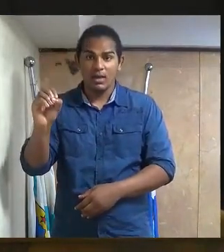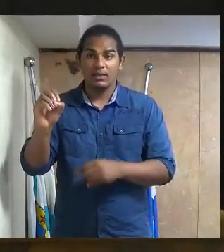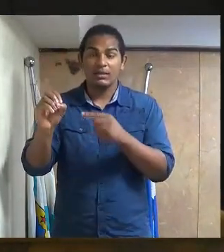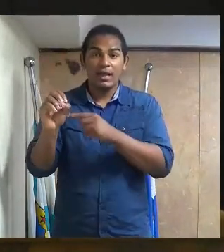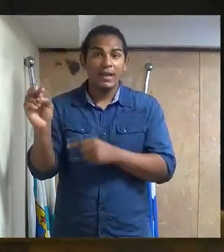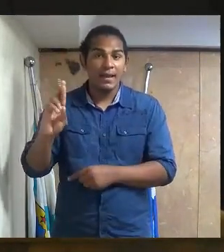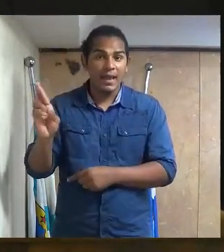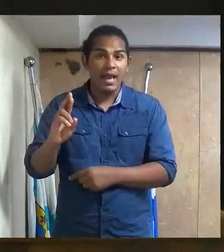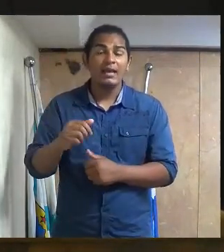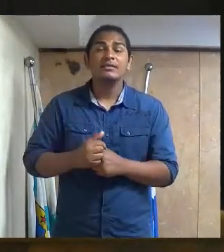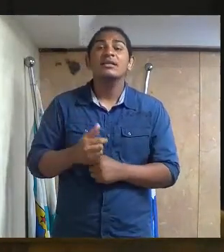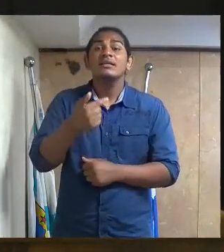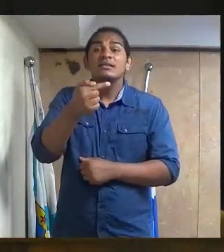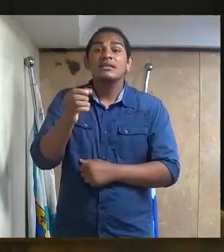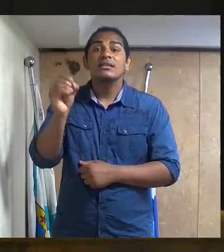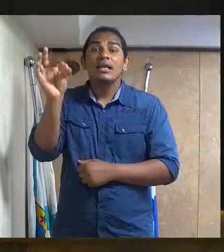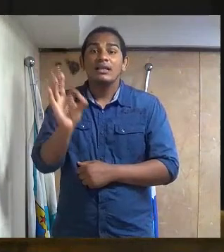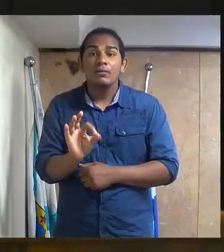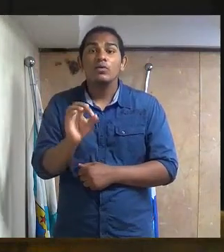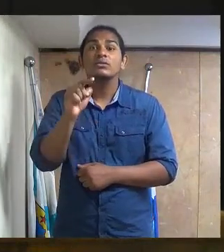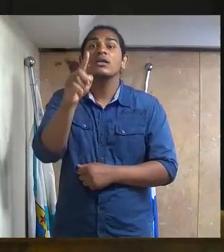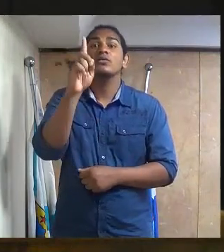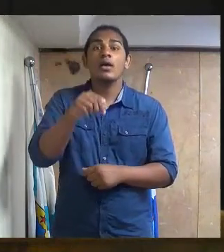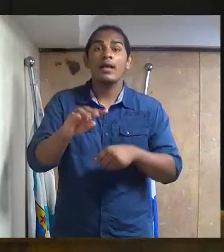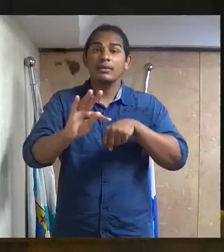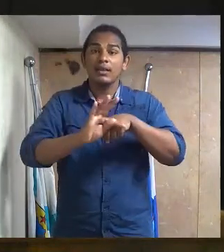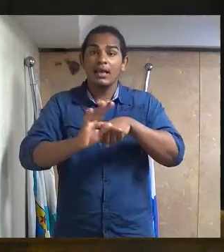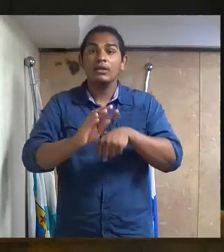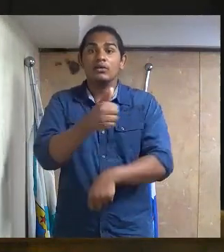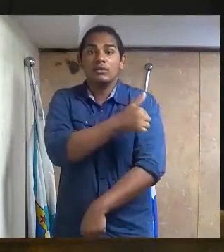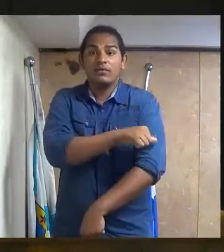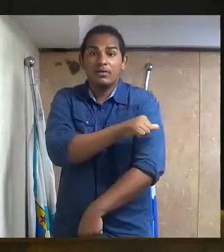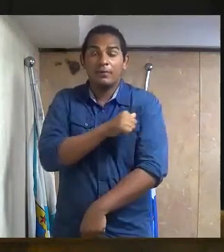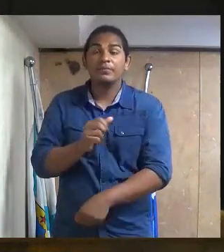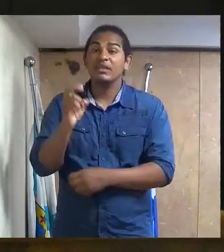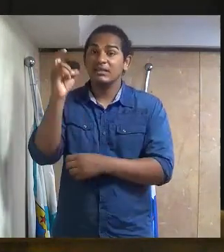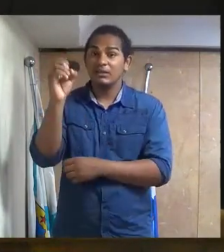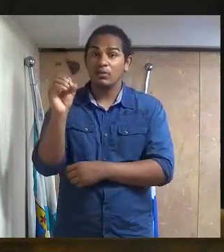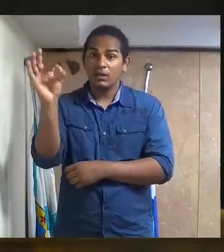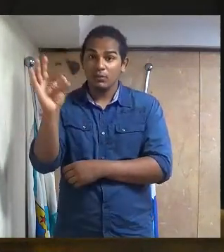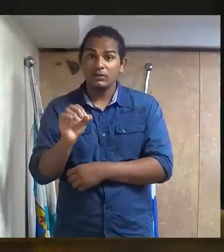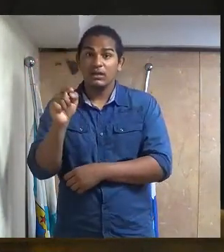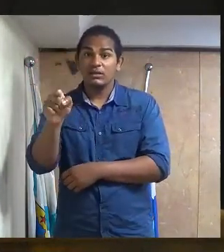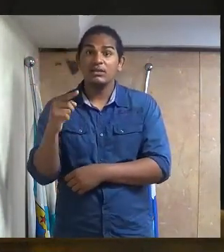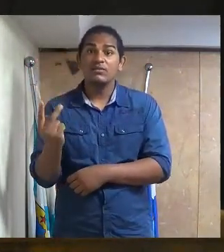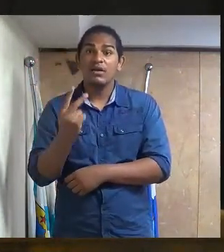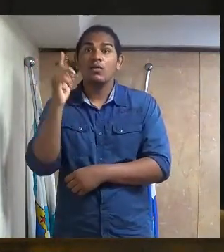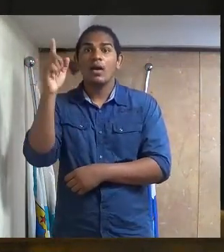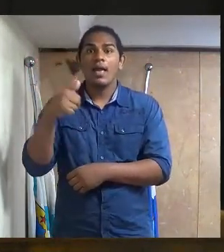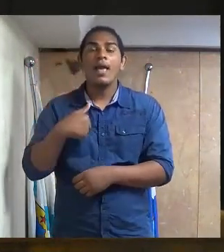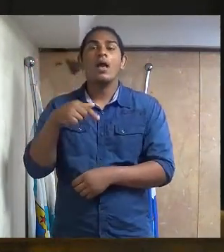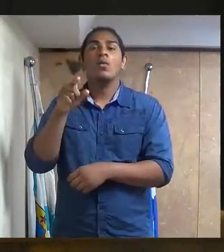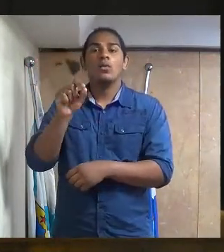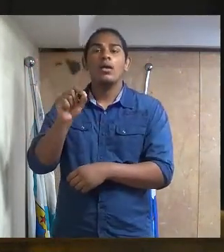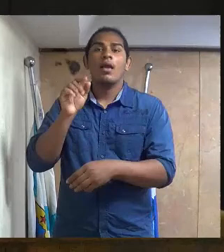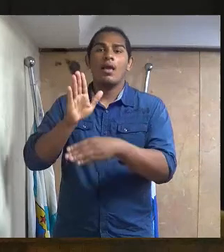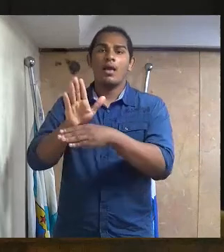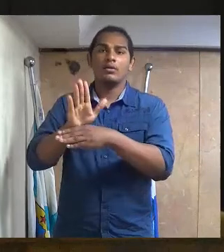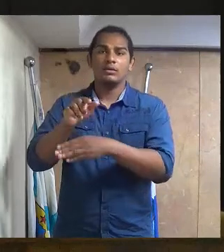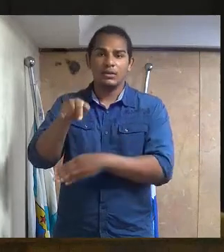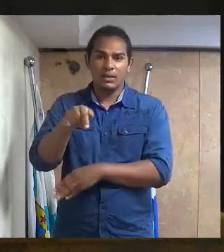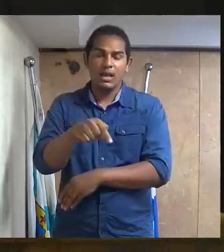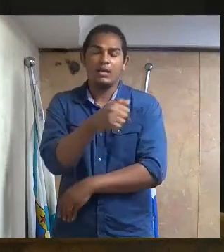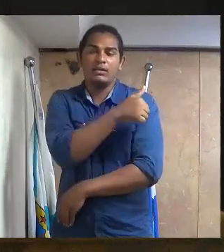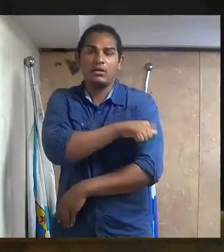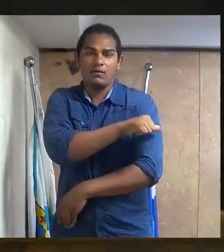70% desse valor é para o técnico de enfermagem e 50% desse valor para o auxiliar de enfermagem. E nós